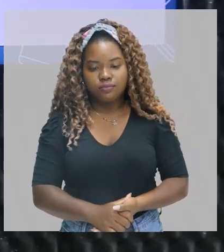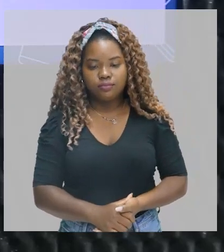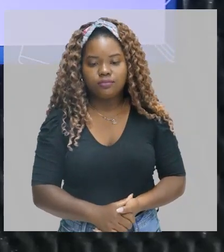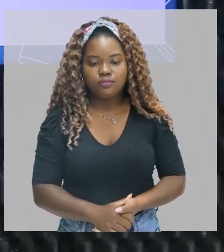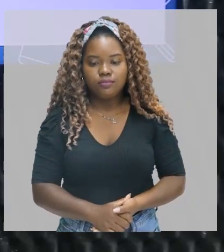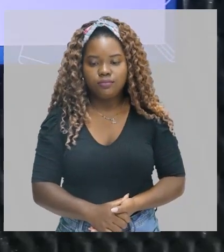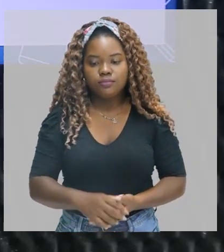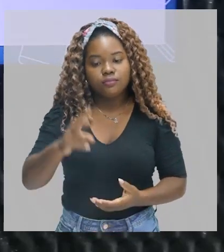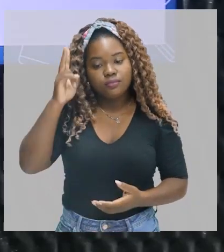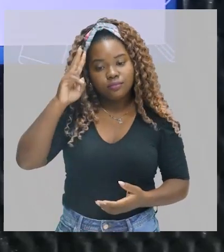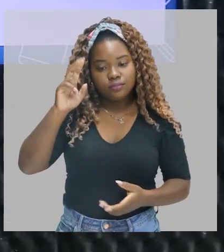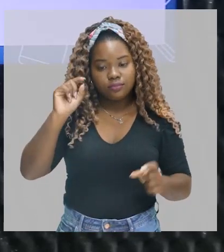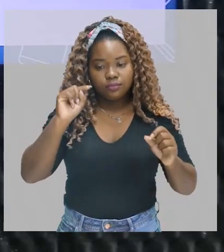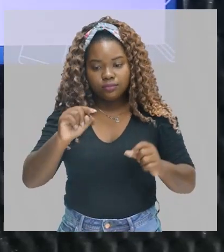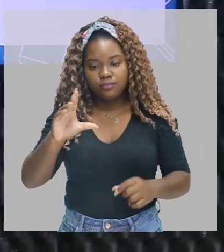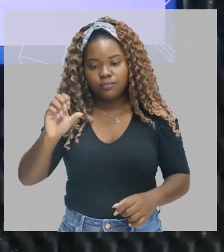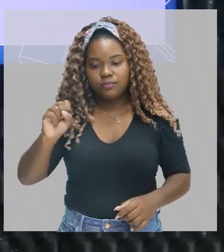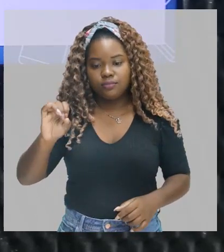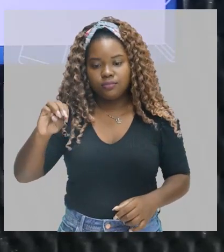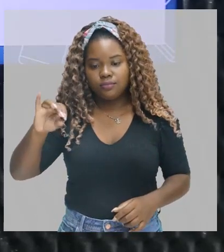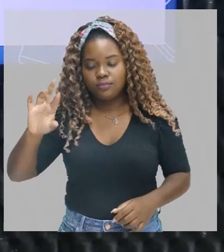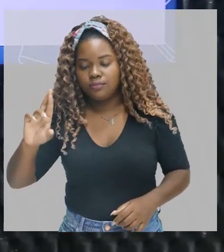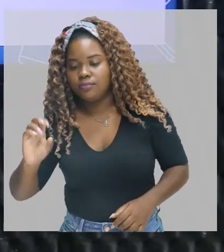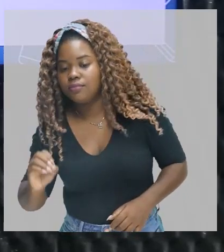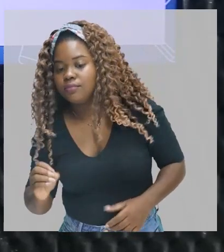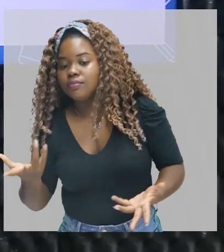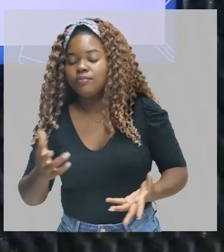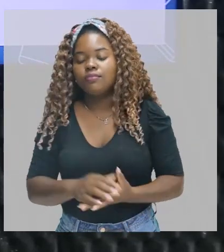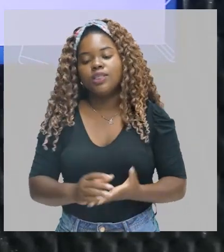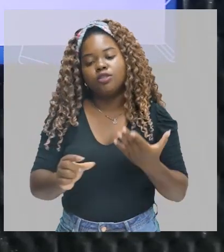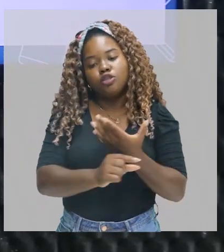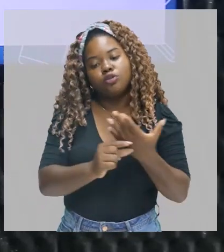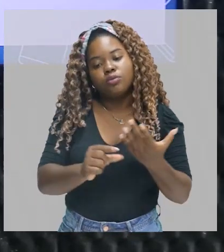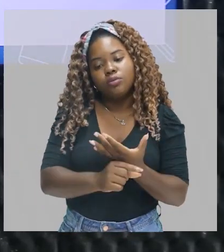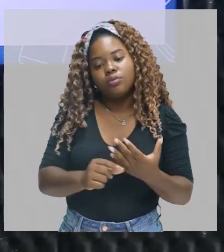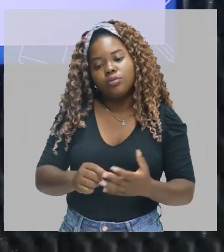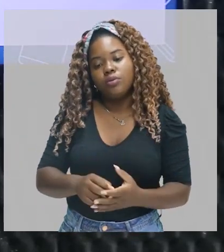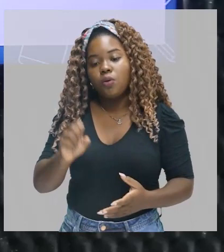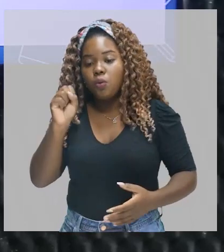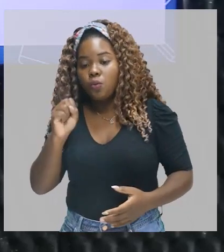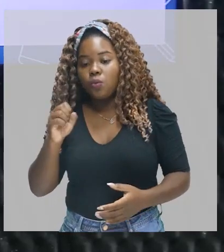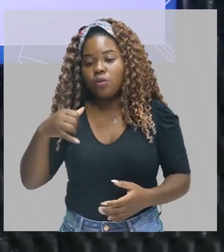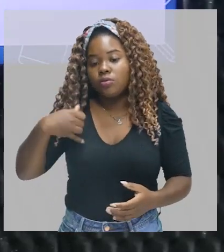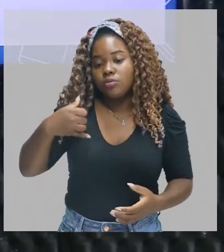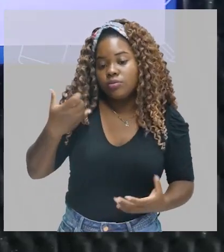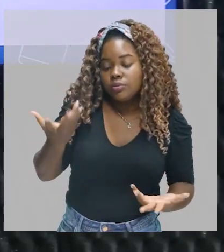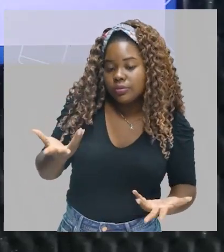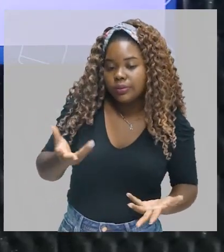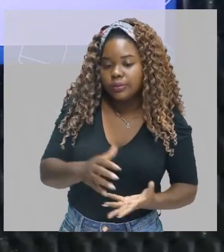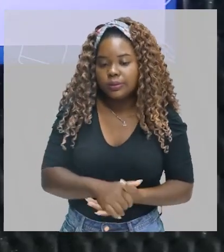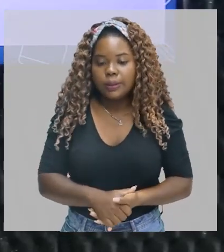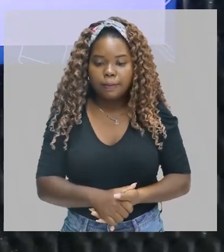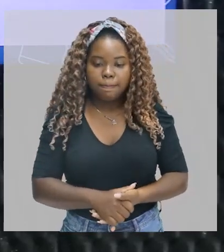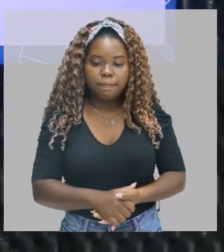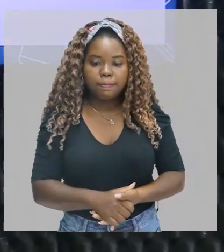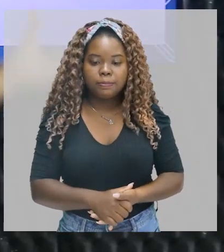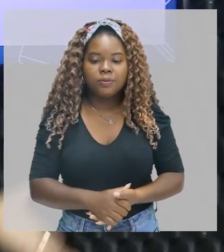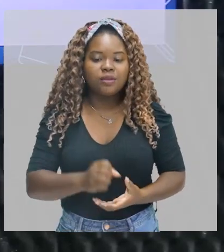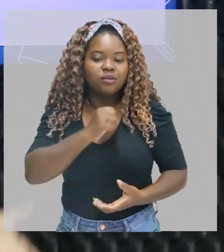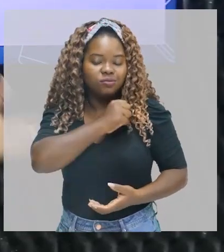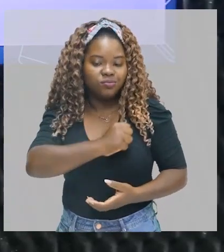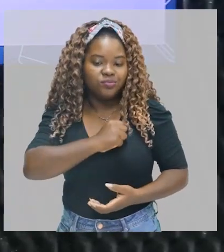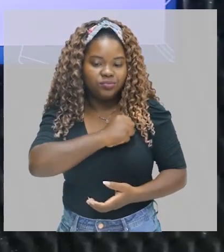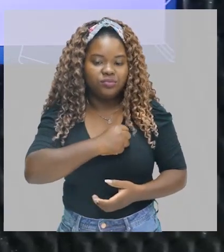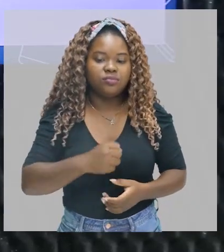Deixa eu lembrar aqui, meus oito anos, que saudades que eu tenho da aurora da minha vida, daquela infância, querida, que os